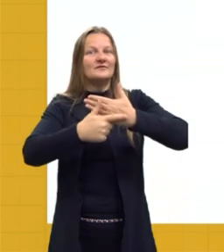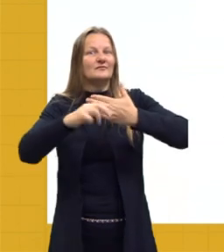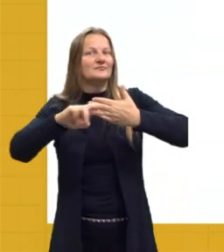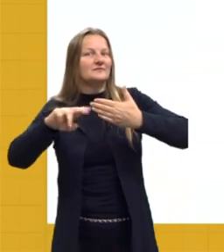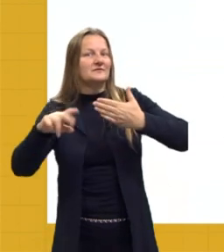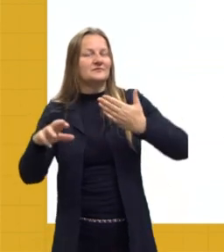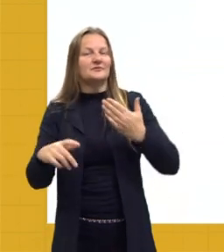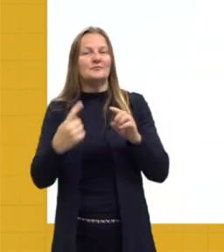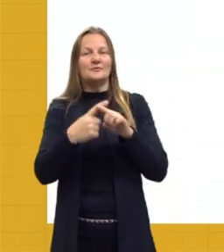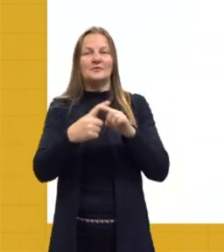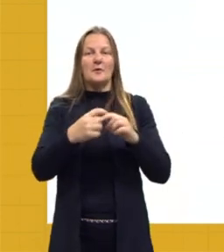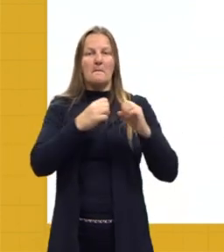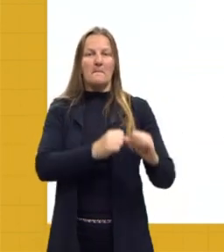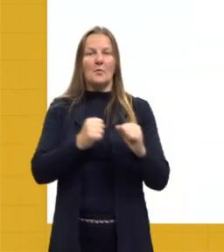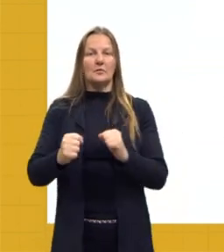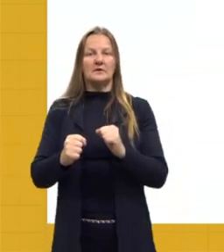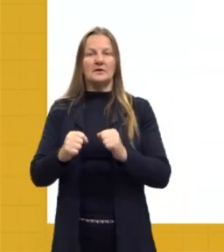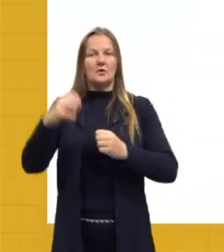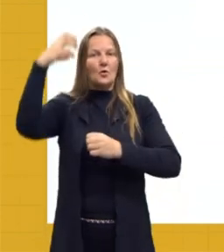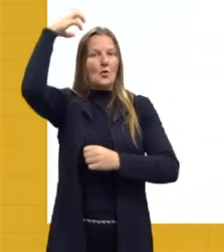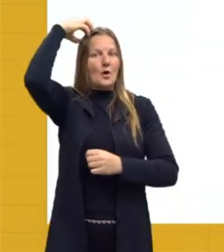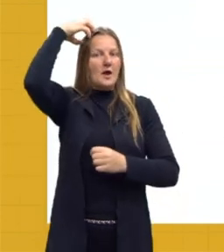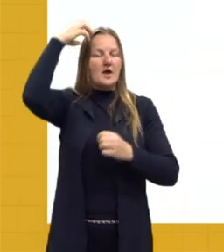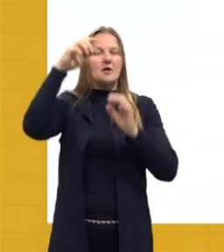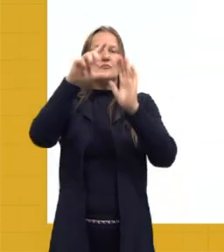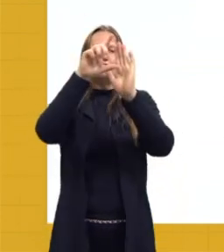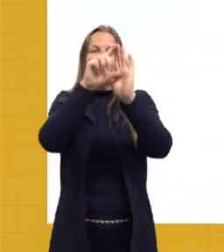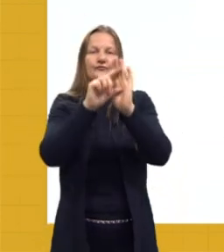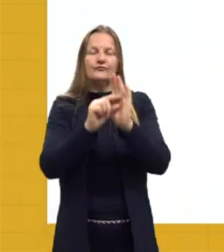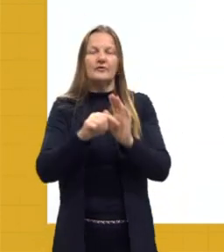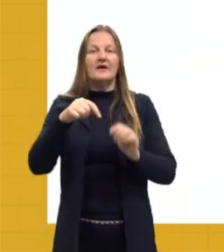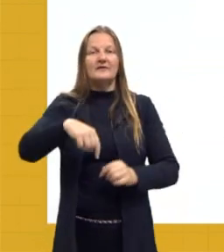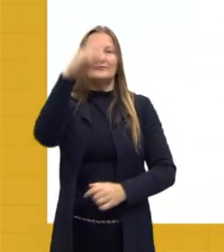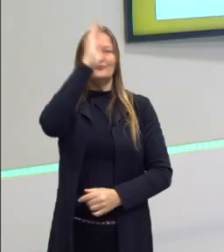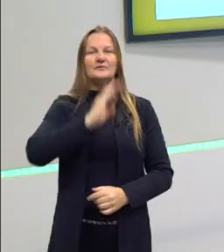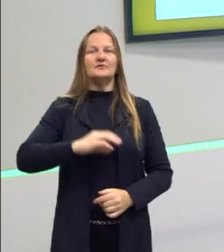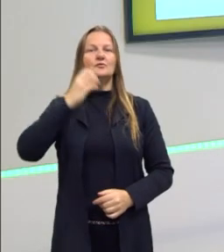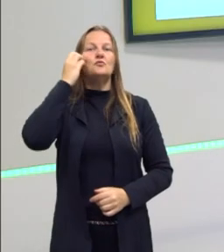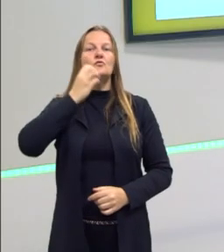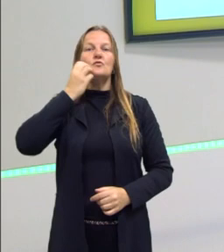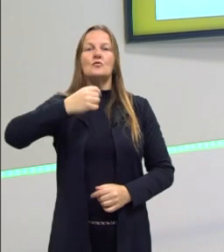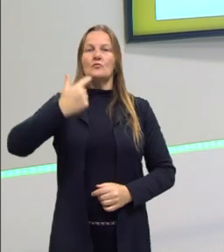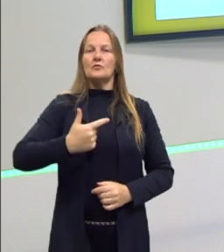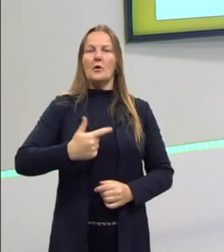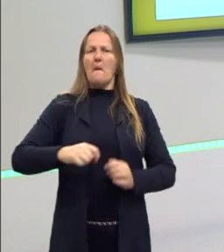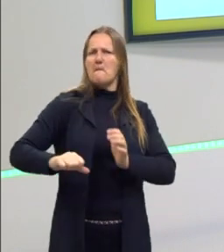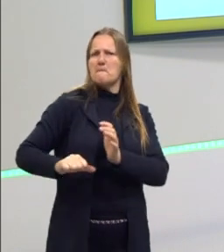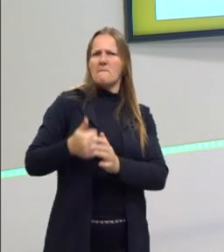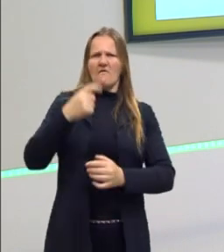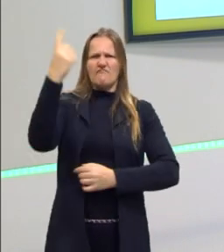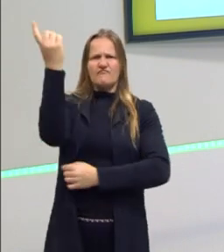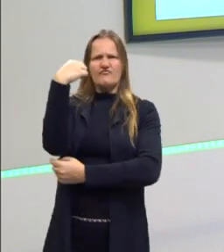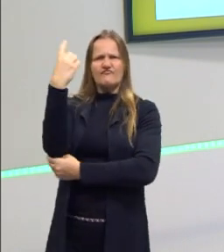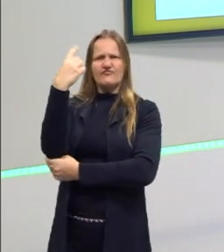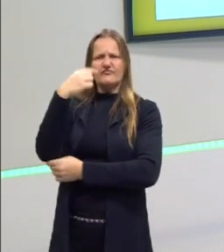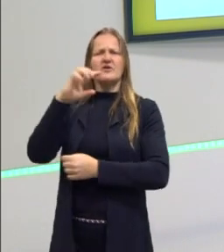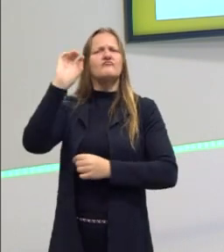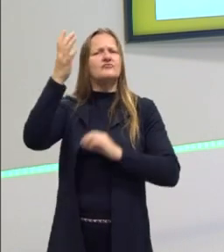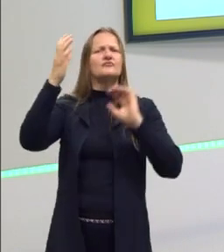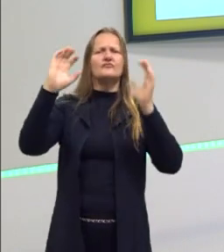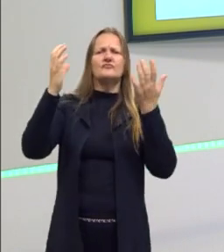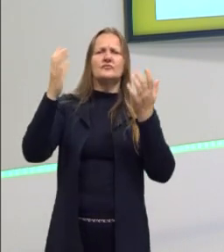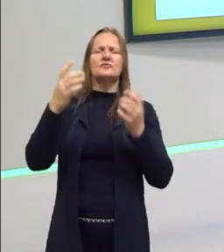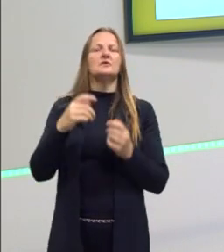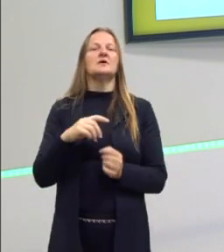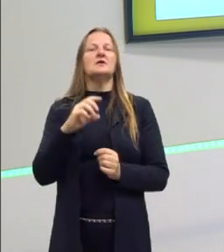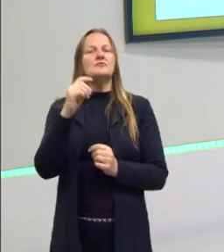diminuir o poder do rei. No Brasil, Dom Pedro II mandava no primeiro-ministro. Ele que decidia quem ia ser